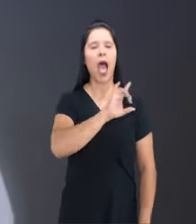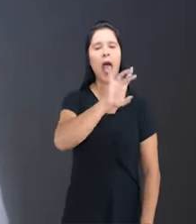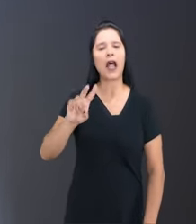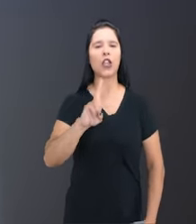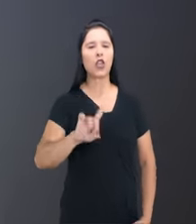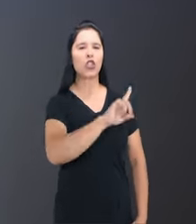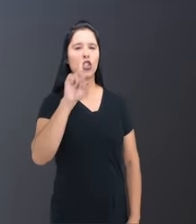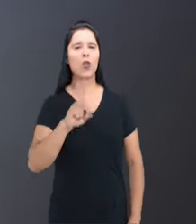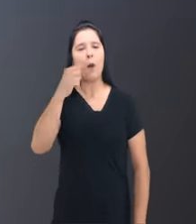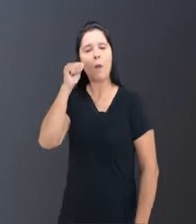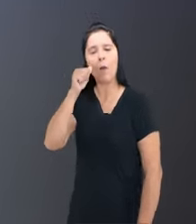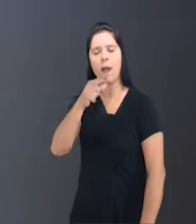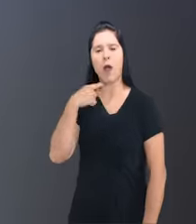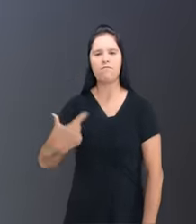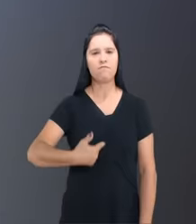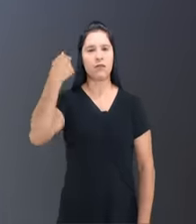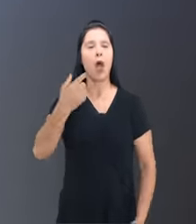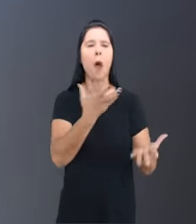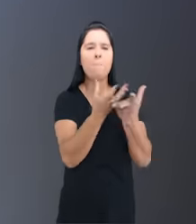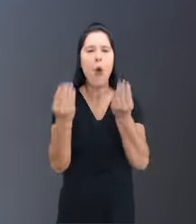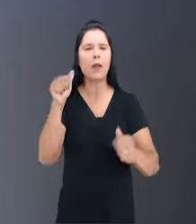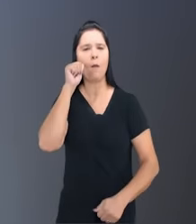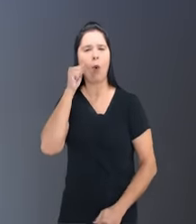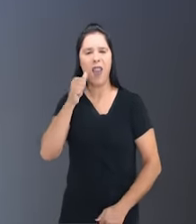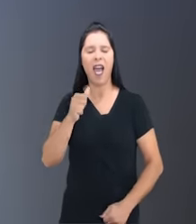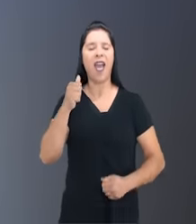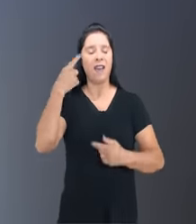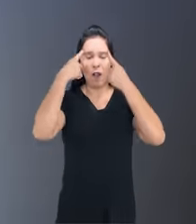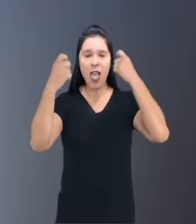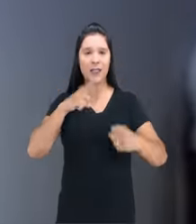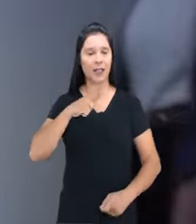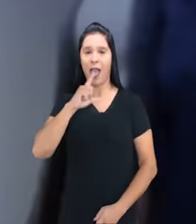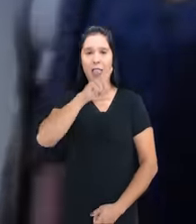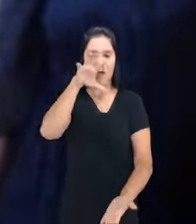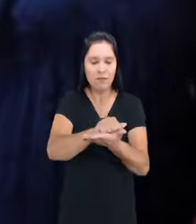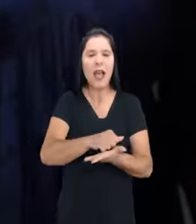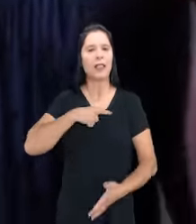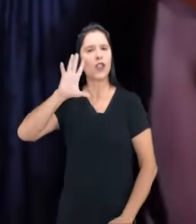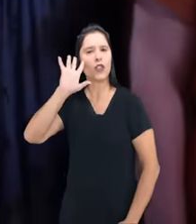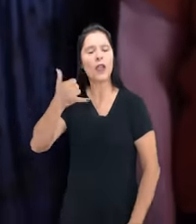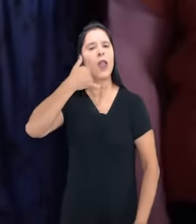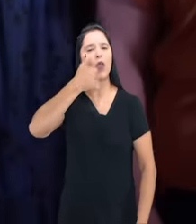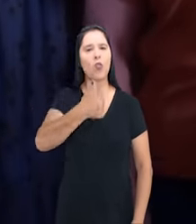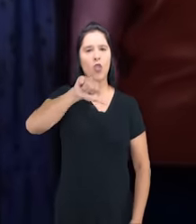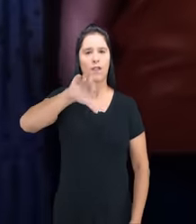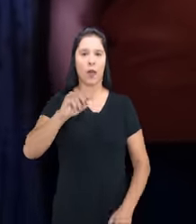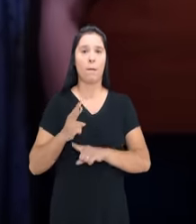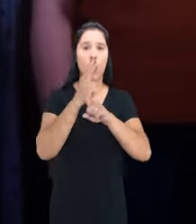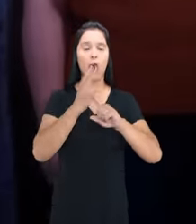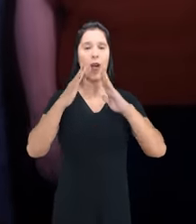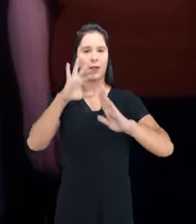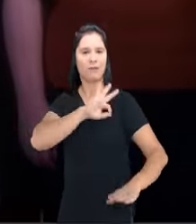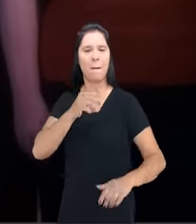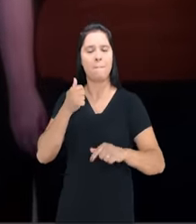a cada dois dias, uma mulher é assassinada. E muitos casos de violência não são registrados. Existe saída. Ligue 190. Procure